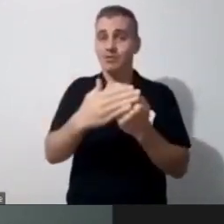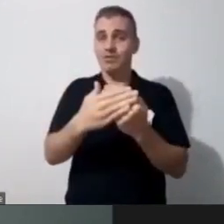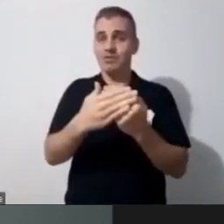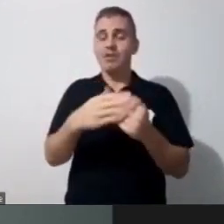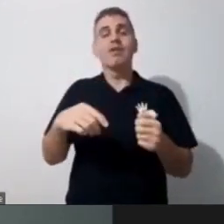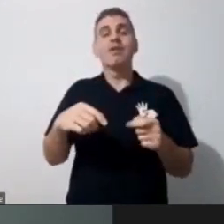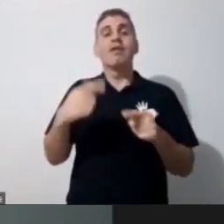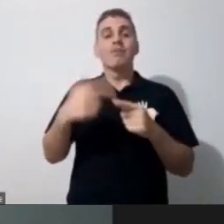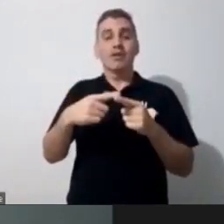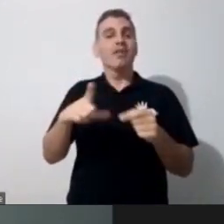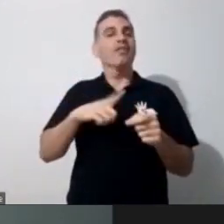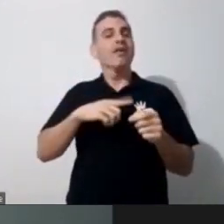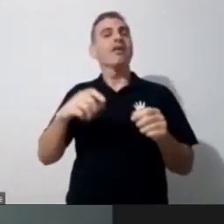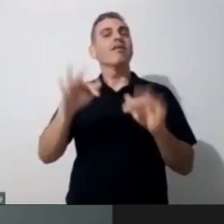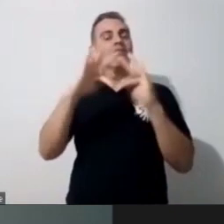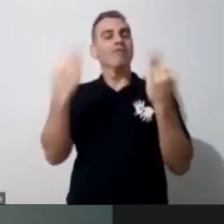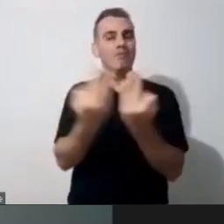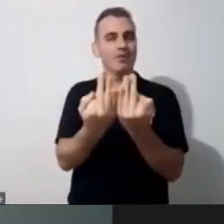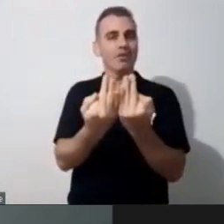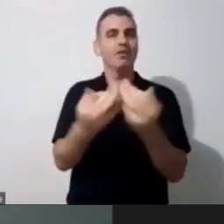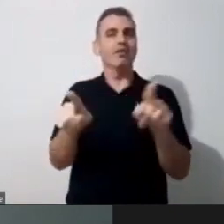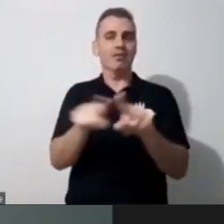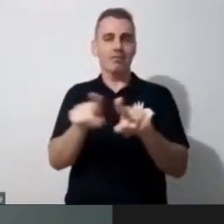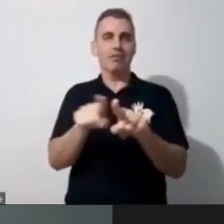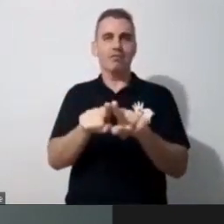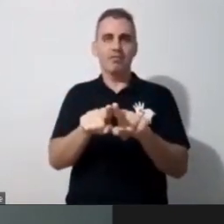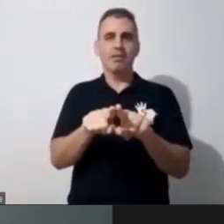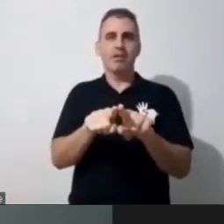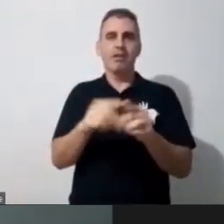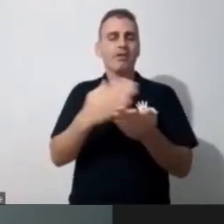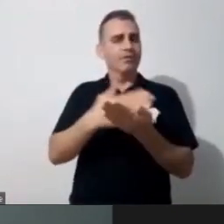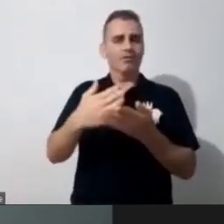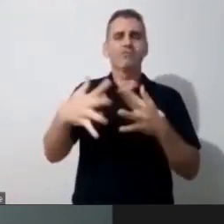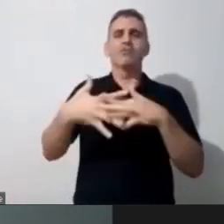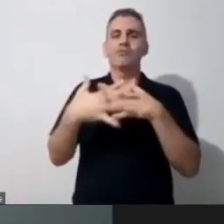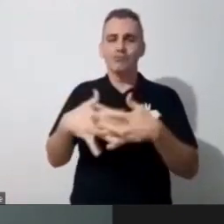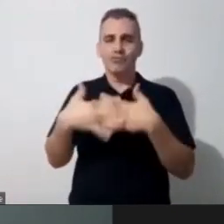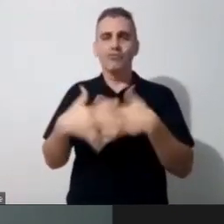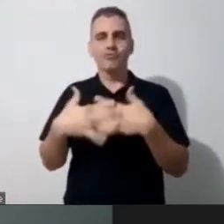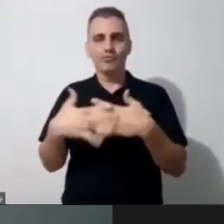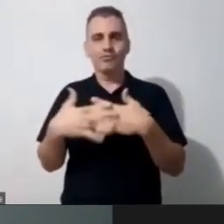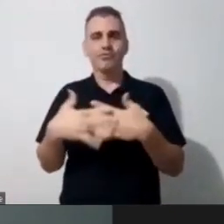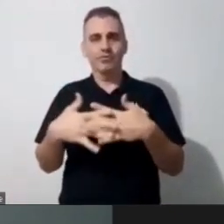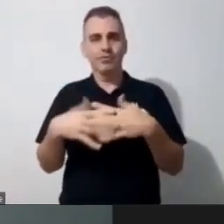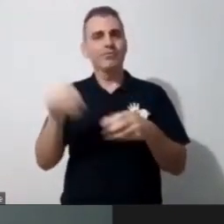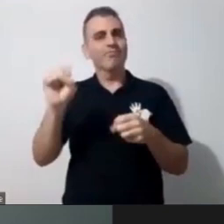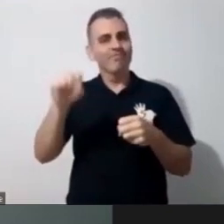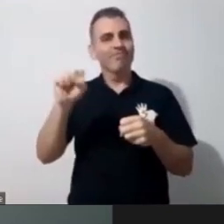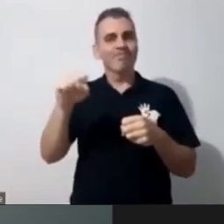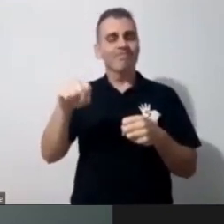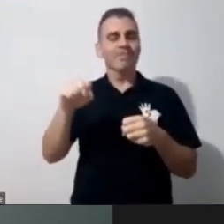Então, no início, foi essa confusão mesmo, sempre dando conta de muitas demandas, porque, assim, as demandas, elas